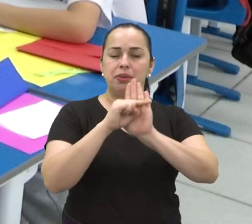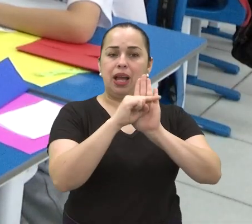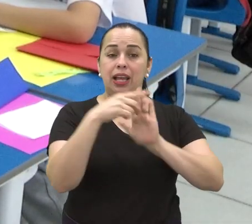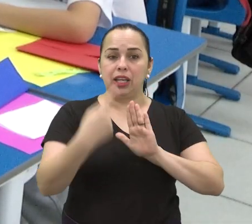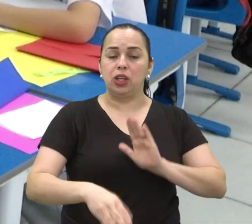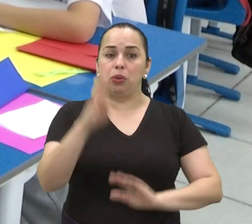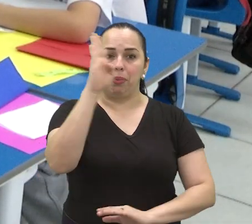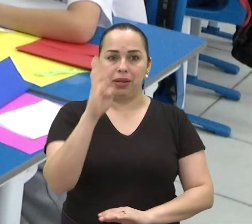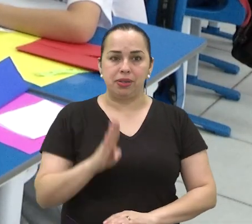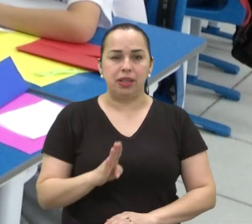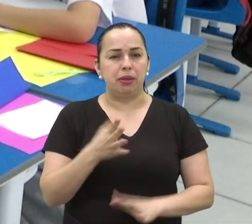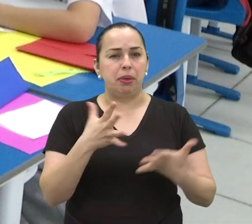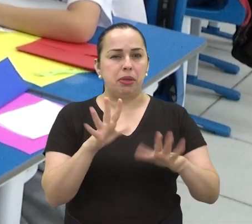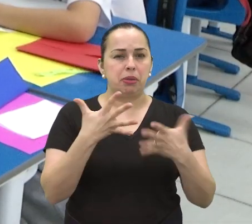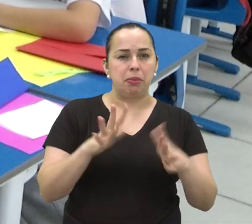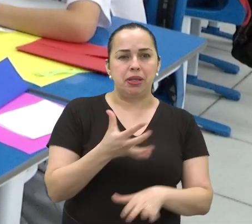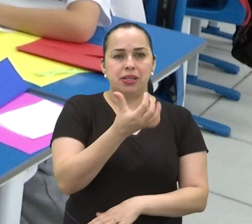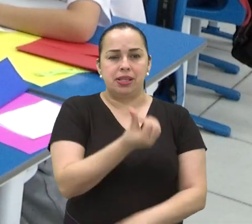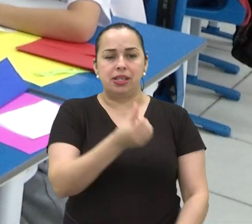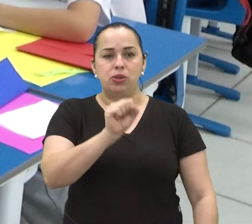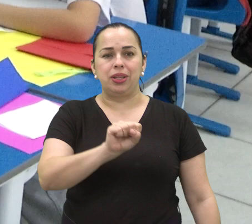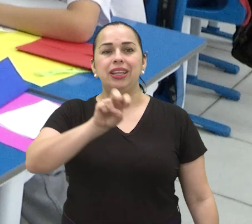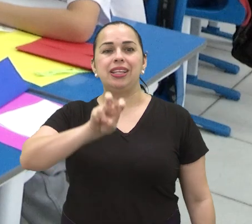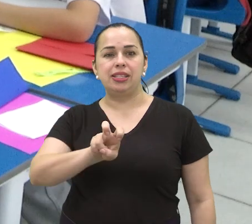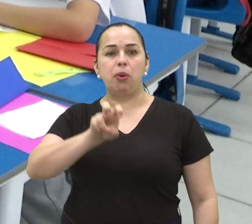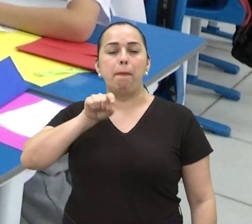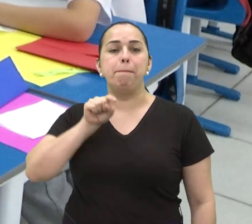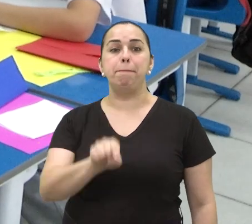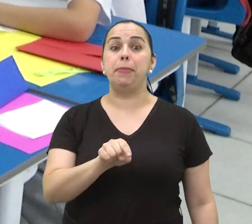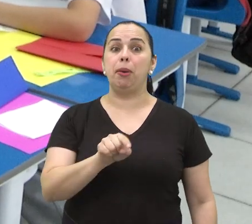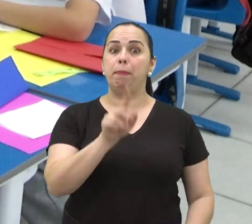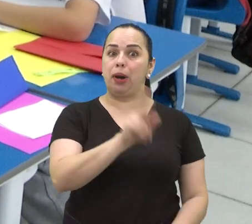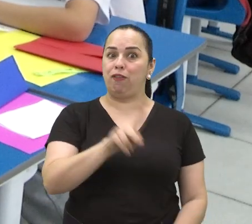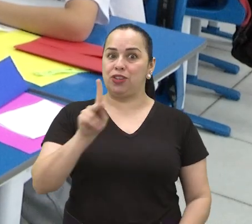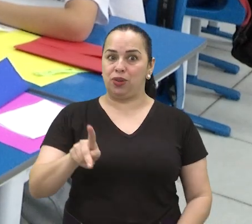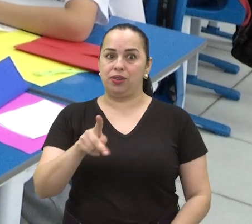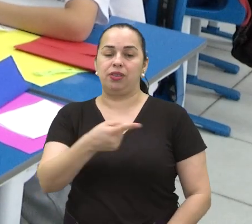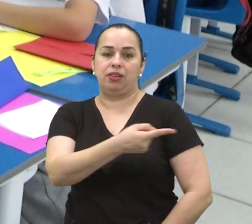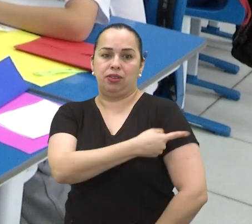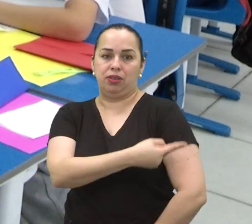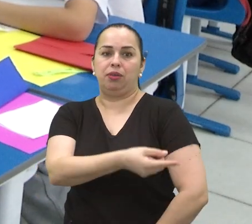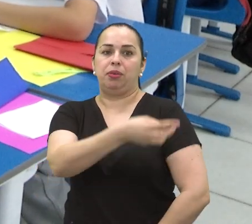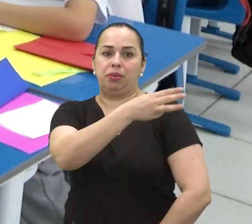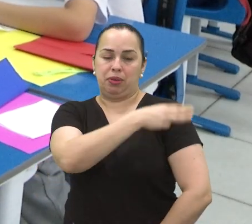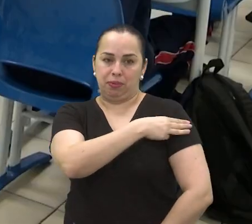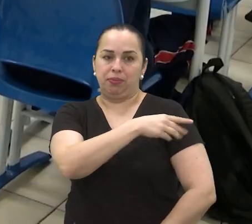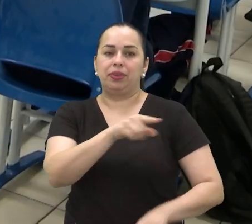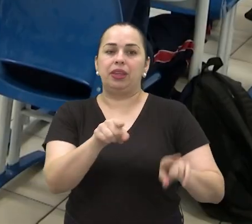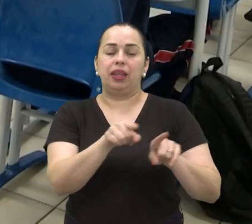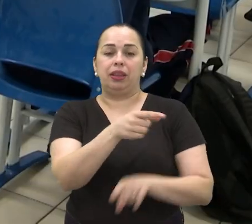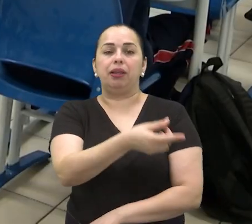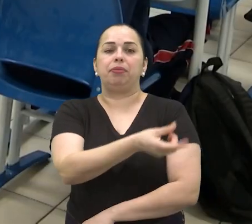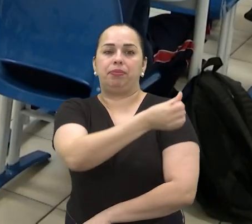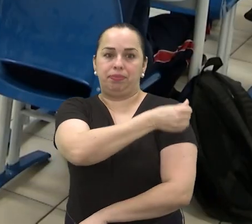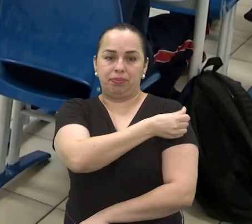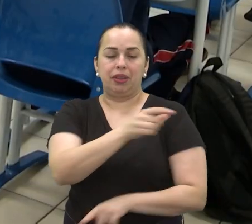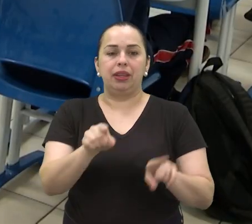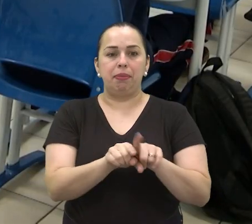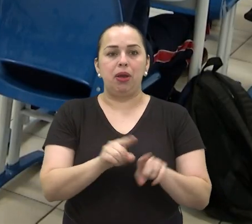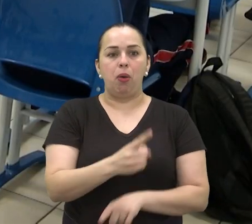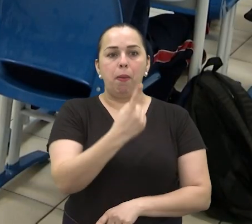Censo Escolar, o Brasil conta com 685 mil docentes na educação infantil e 1 milhão